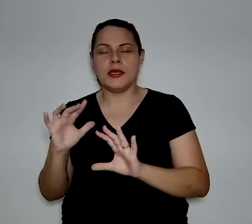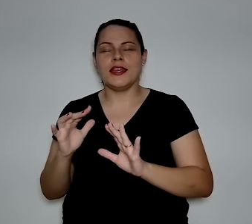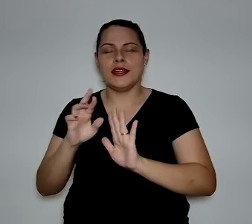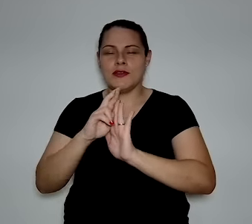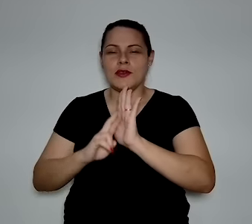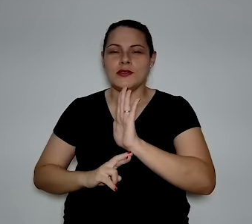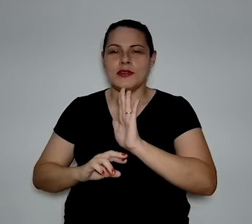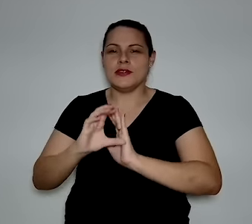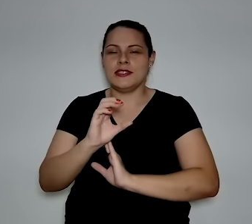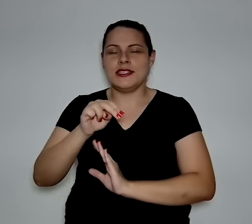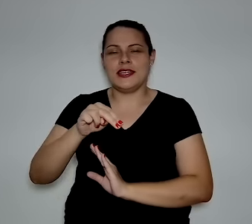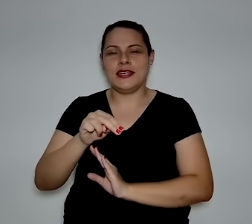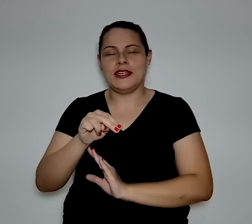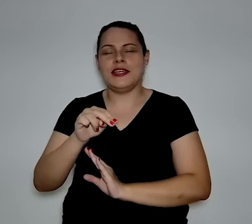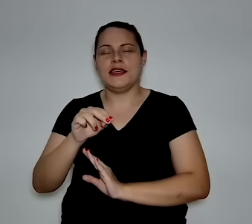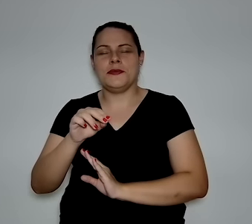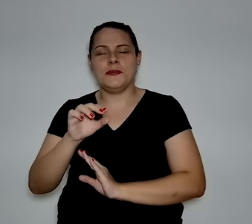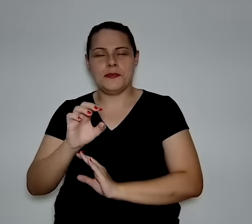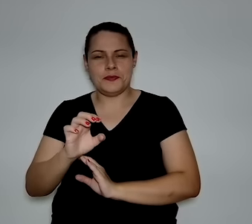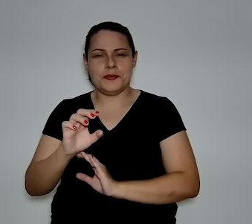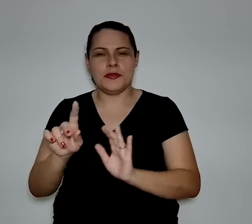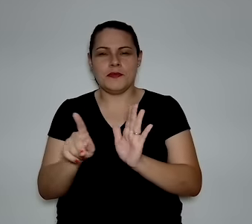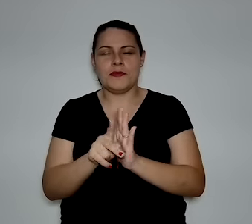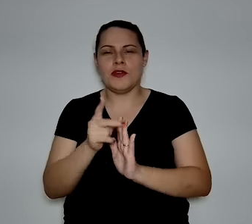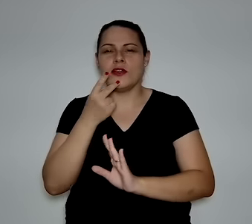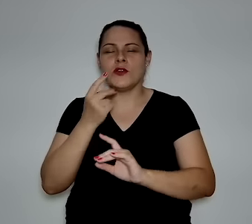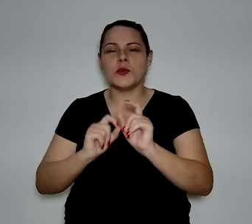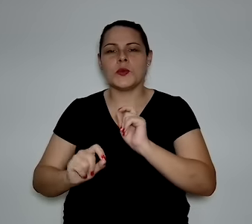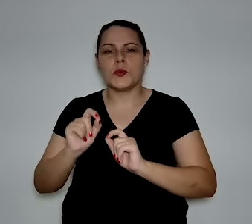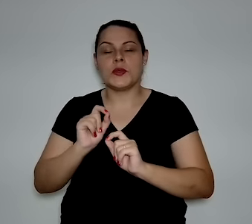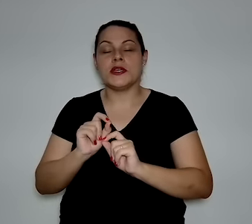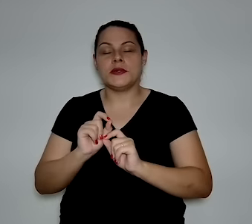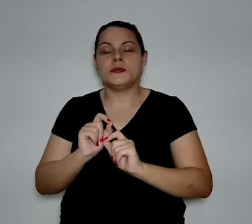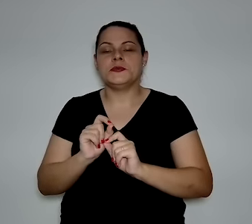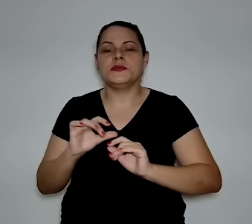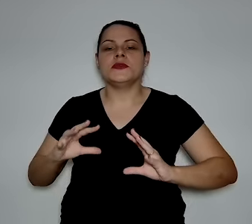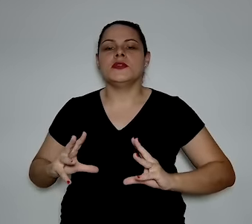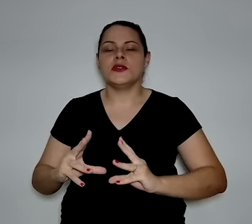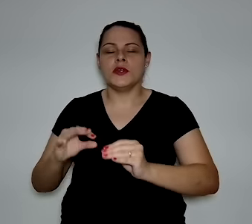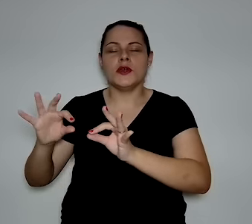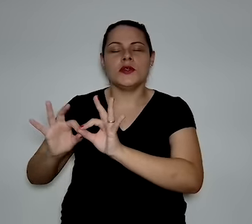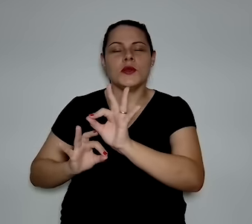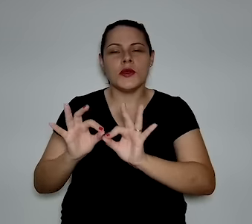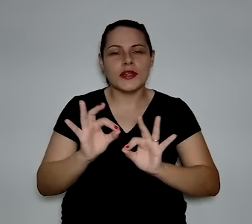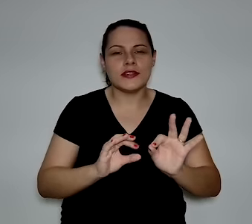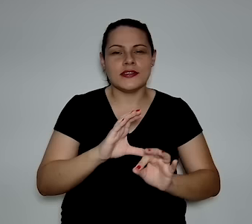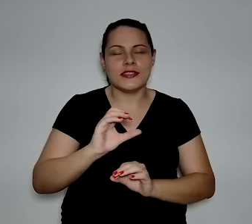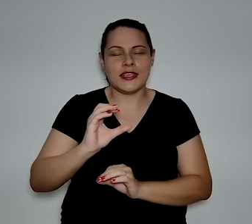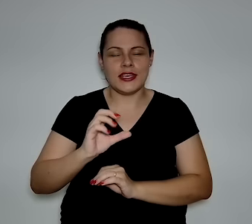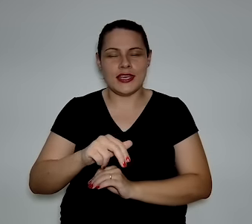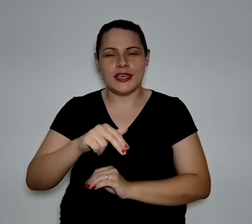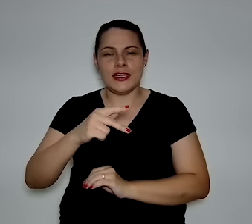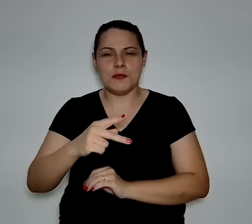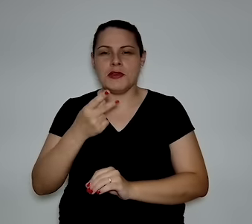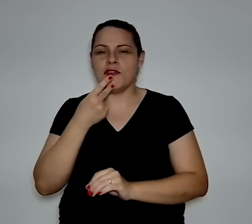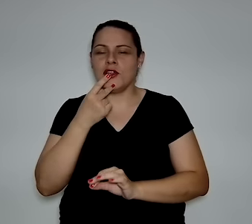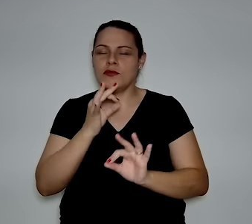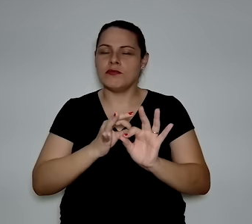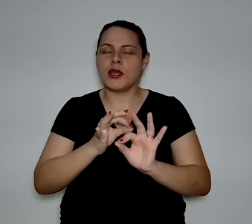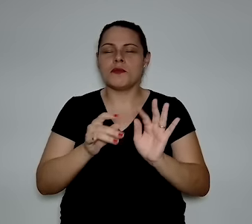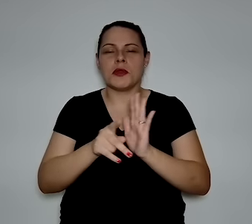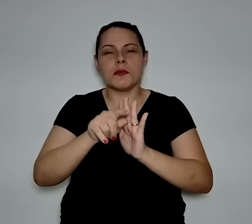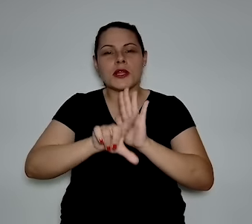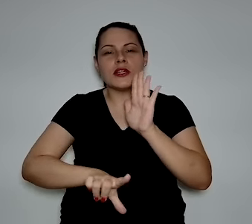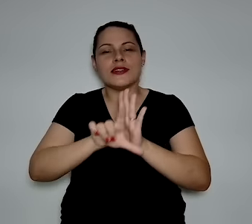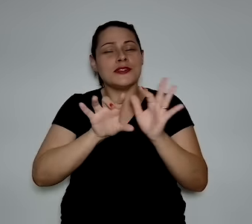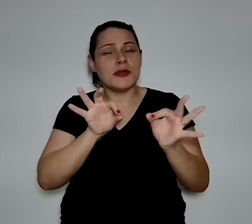resolução do CNPE, a 02, ela falava, ela orientava o uso de verbos PID para investigação